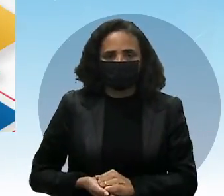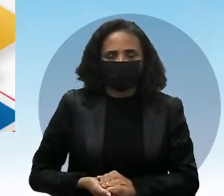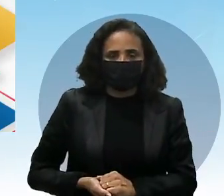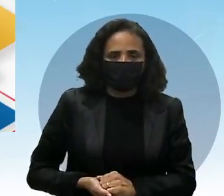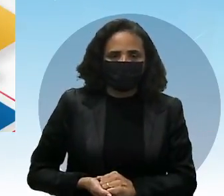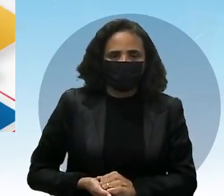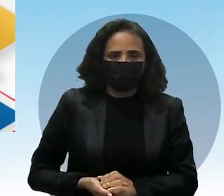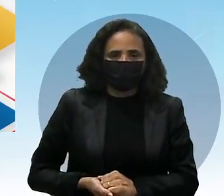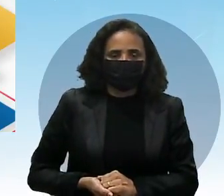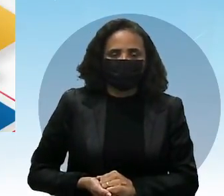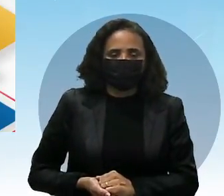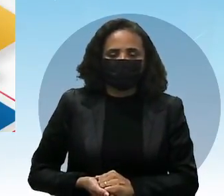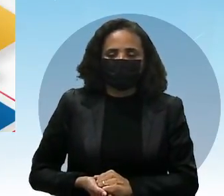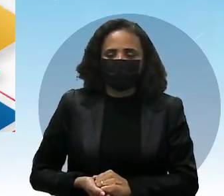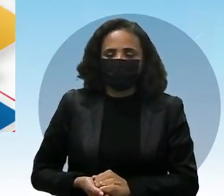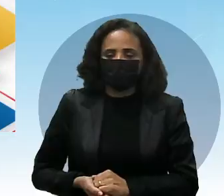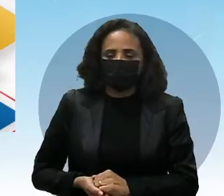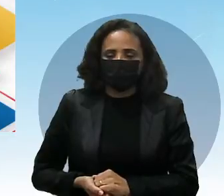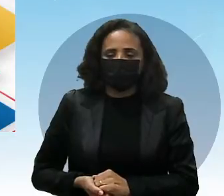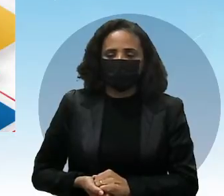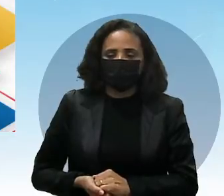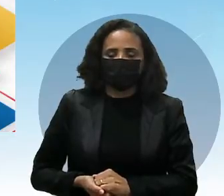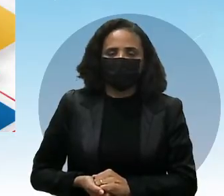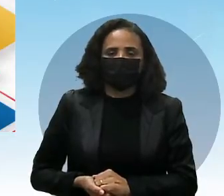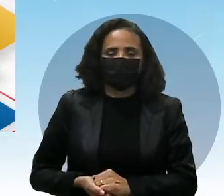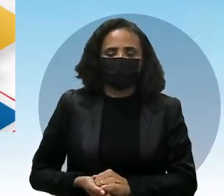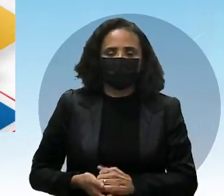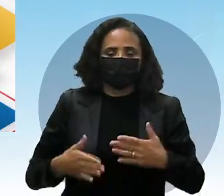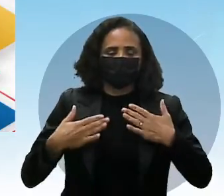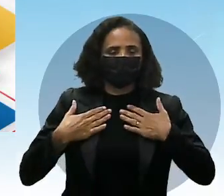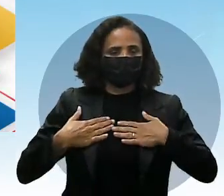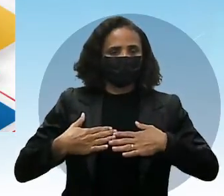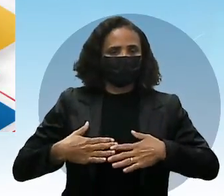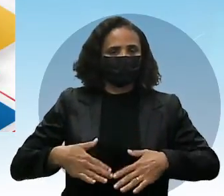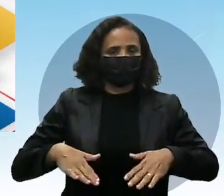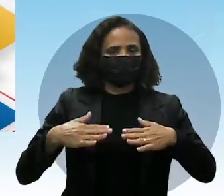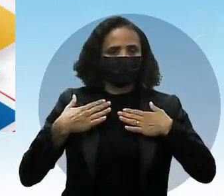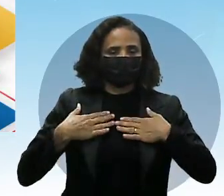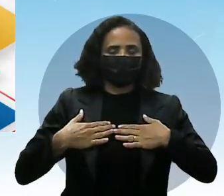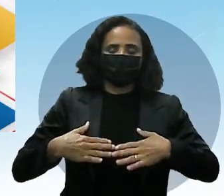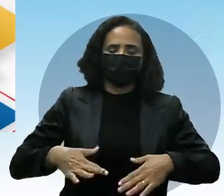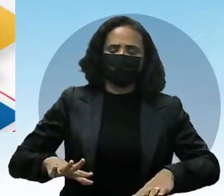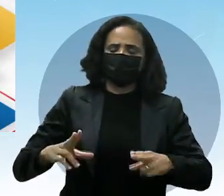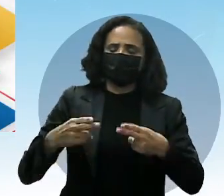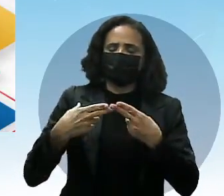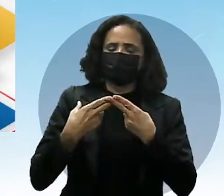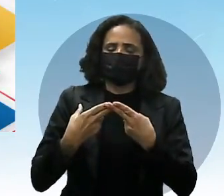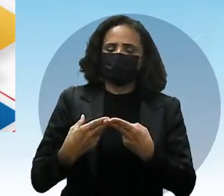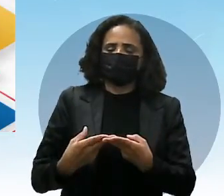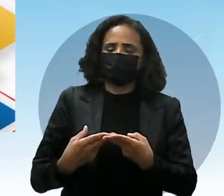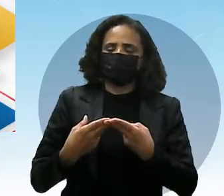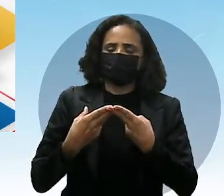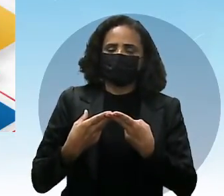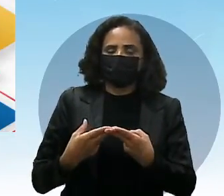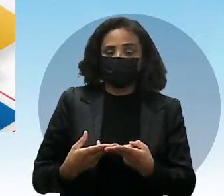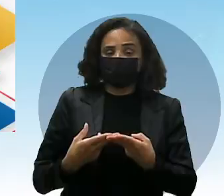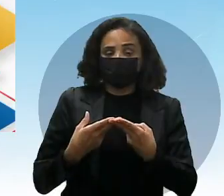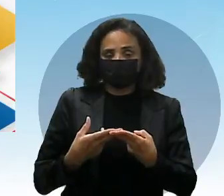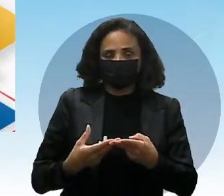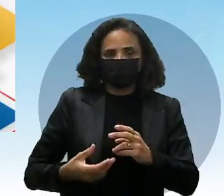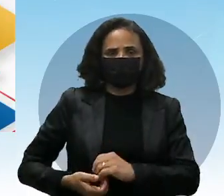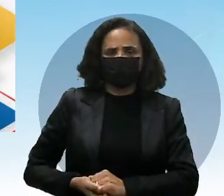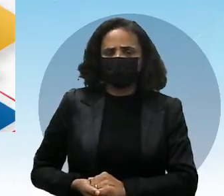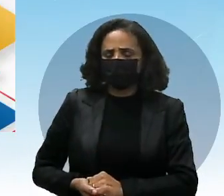Já foi bem tranquilo e calmo, né, com aquela paciência. Aí ela,